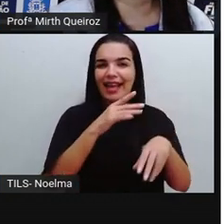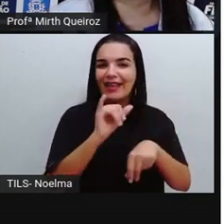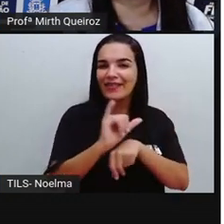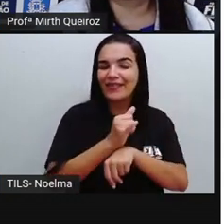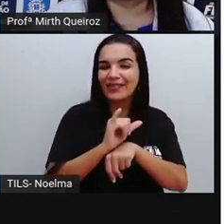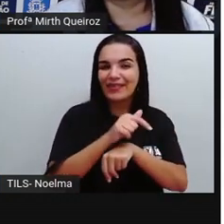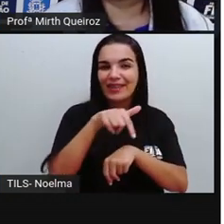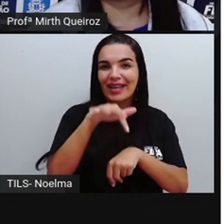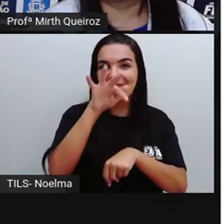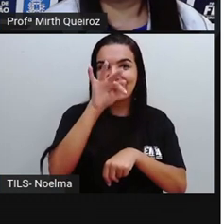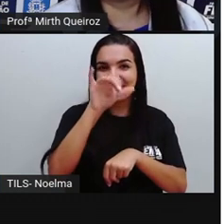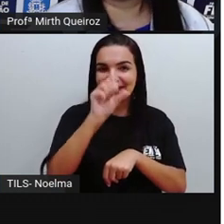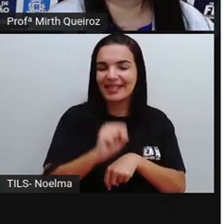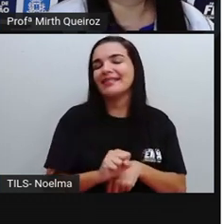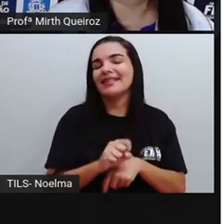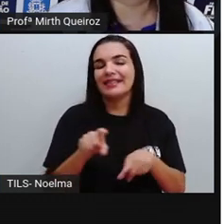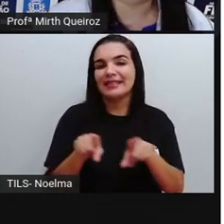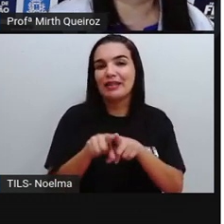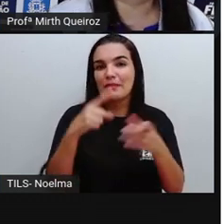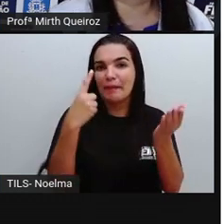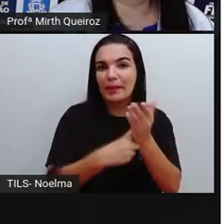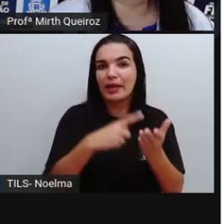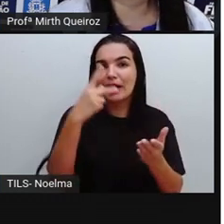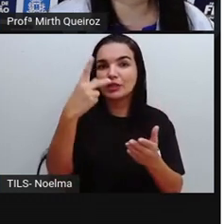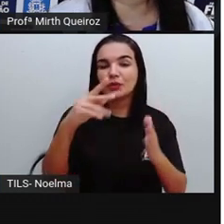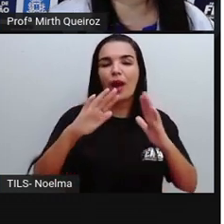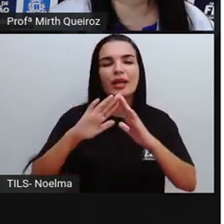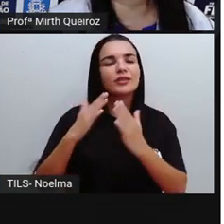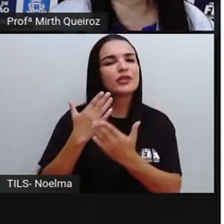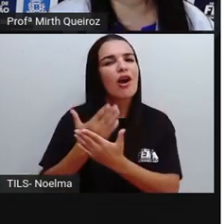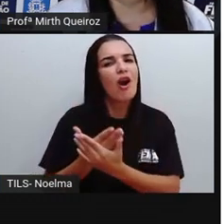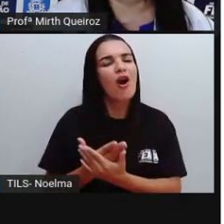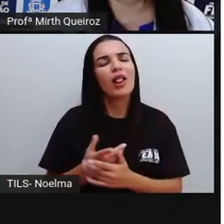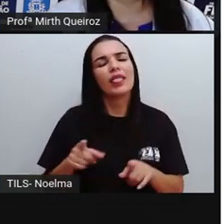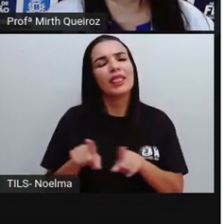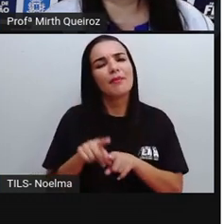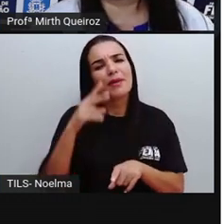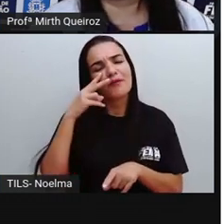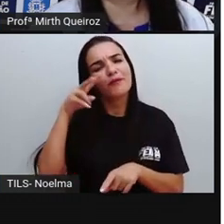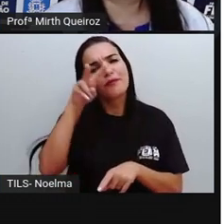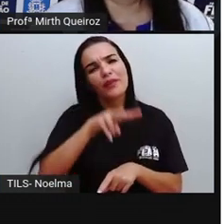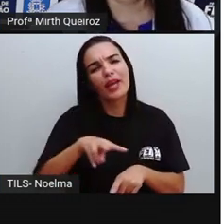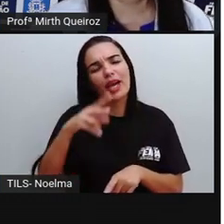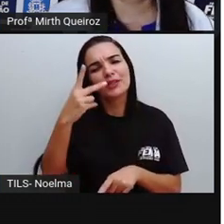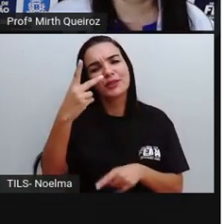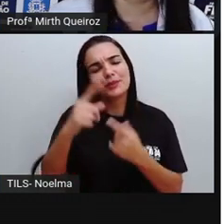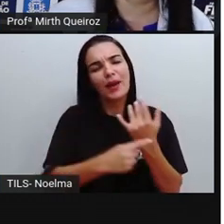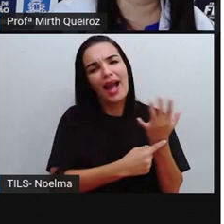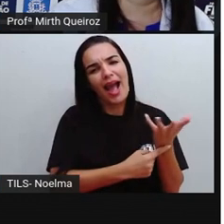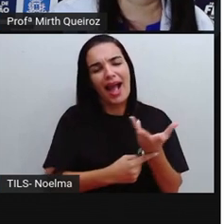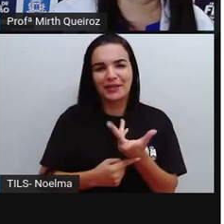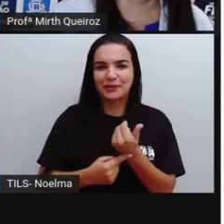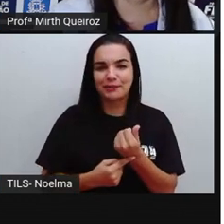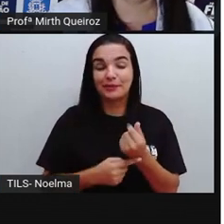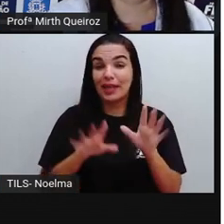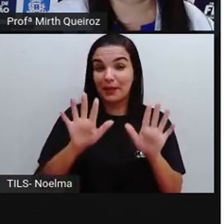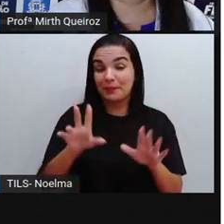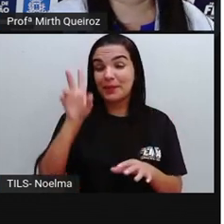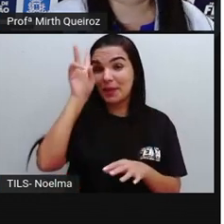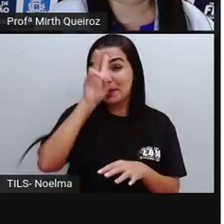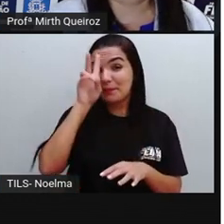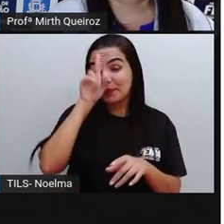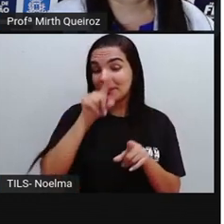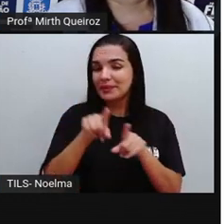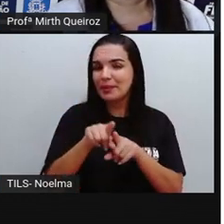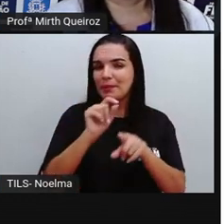Marque aí também a sua escola, certo? Pra que a gente veja, apreciar aí a sua arte. Lembrando que, quando a gente vai